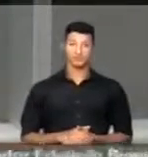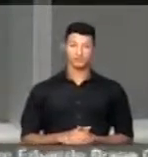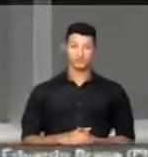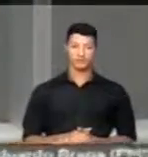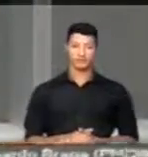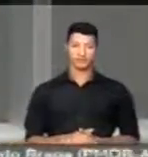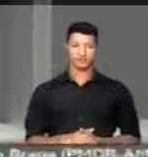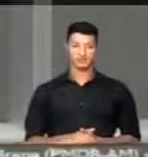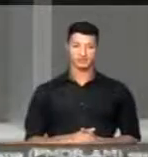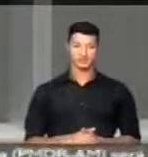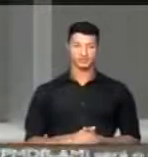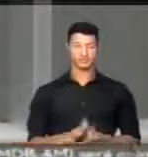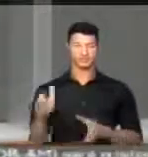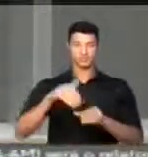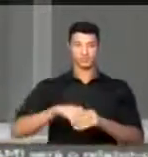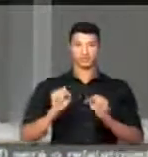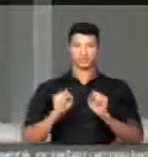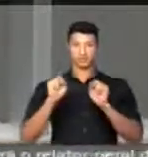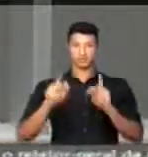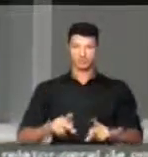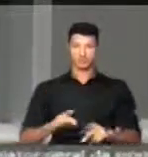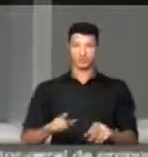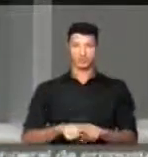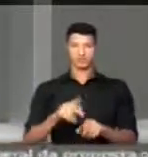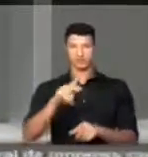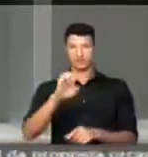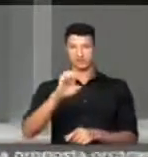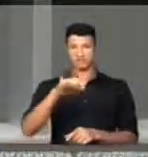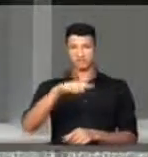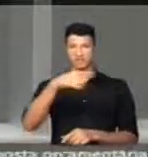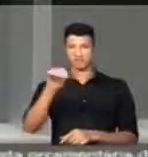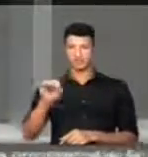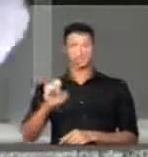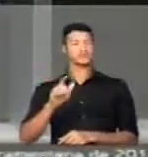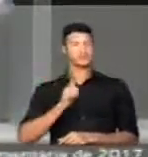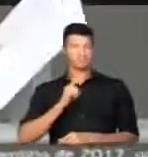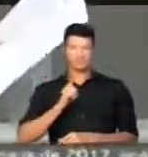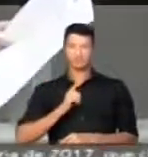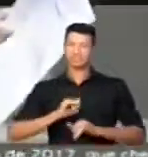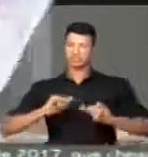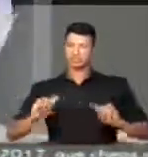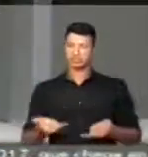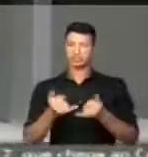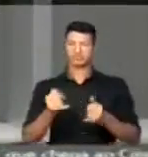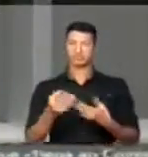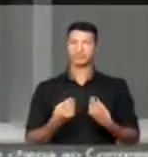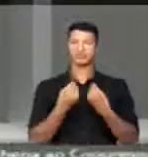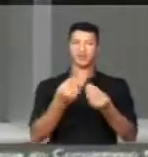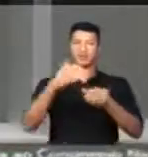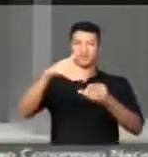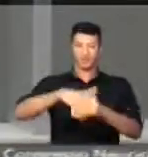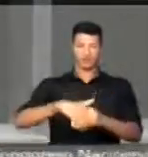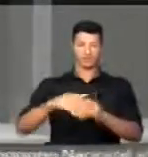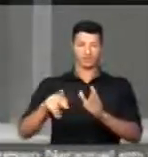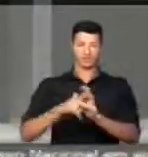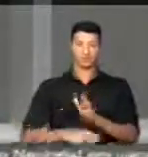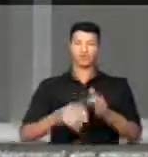com os aposentados e com os pensionistas, tem a chance de estar votando